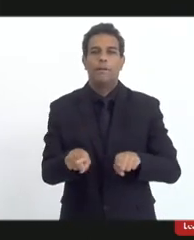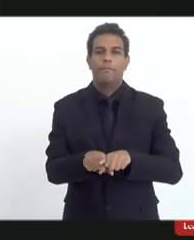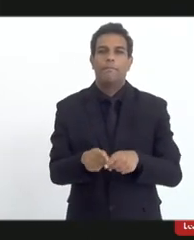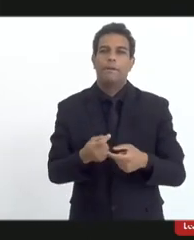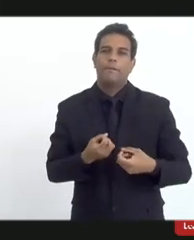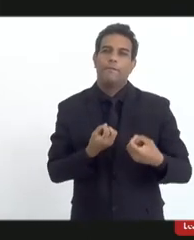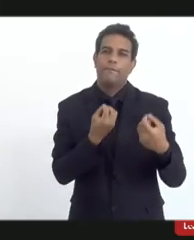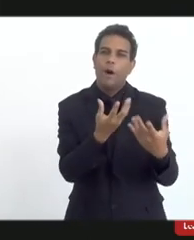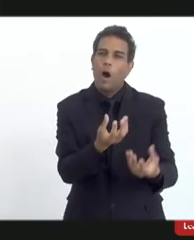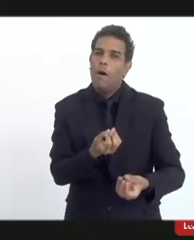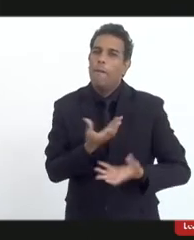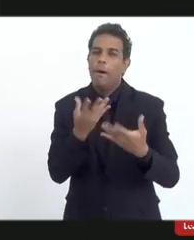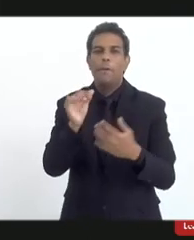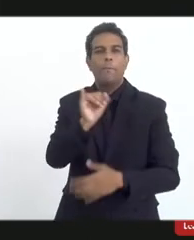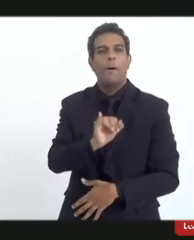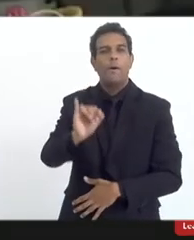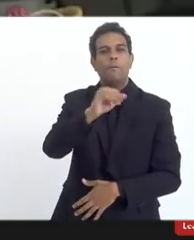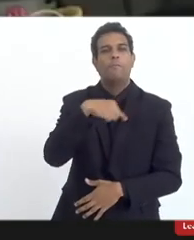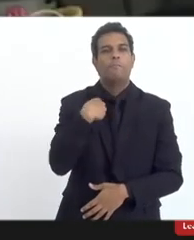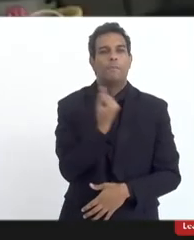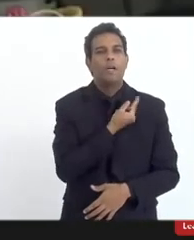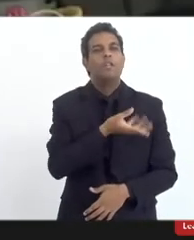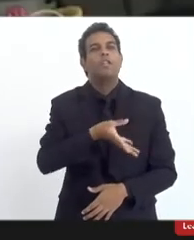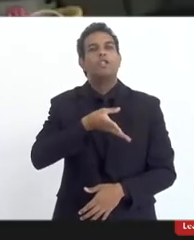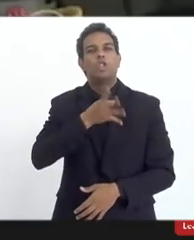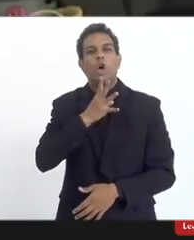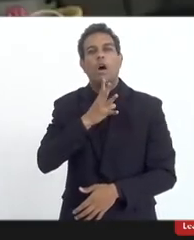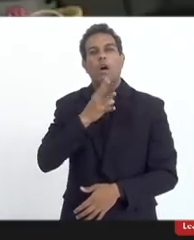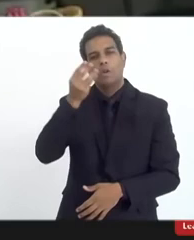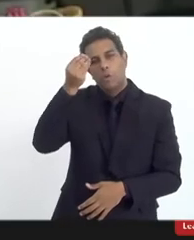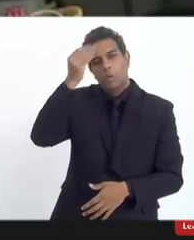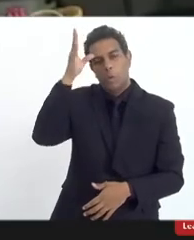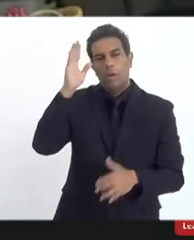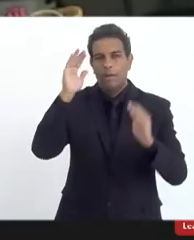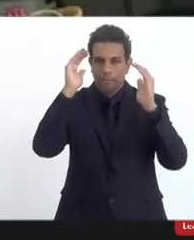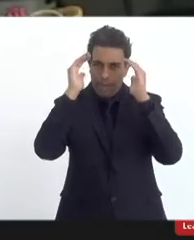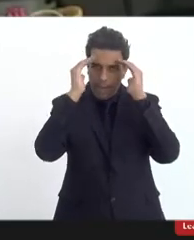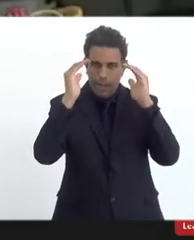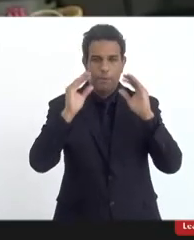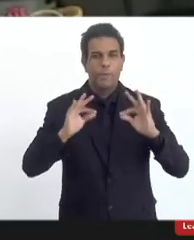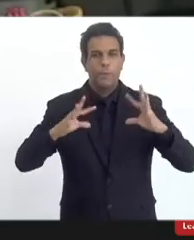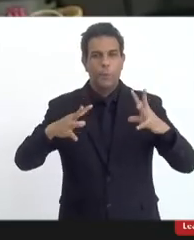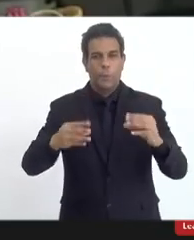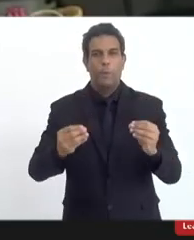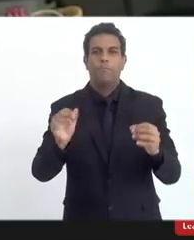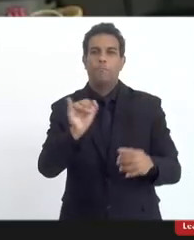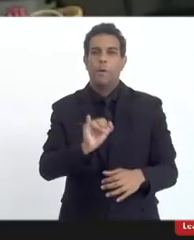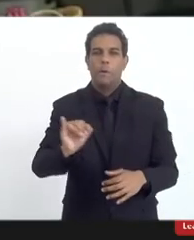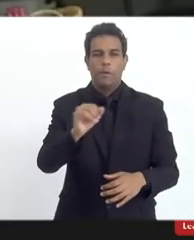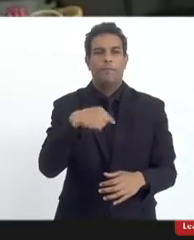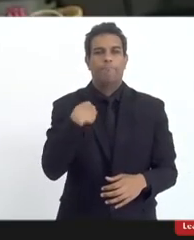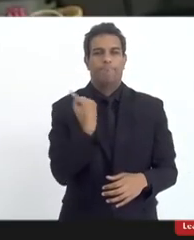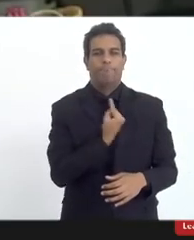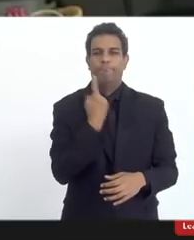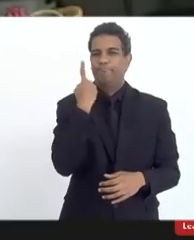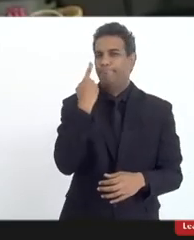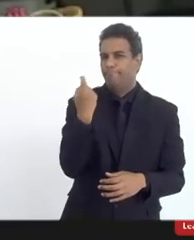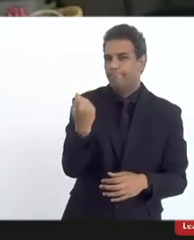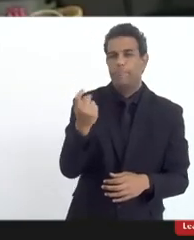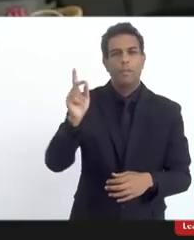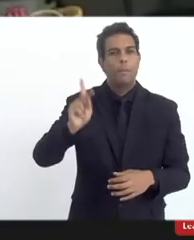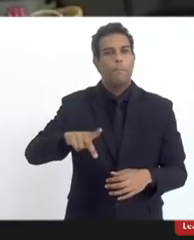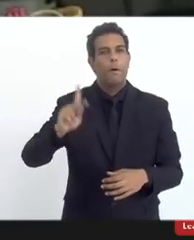importância de você conhecer para saber respeitar e foi muito e é muito interessante porque os